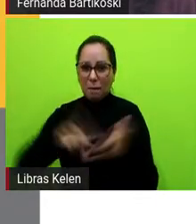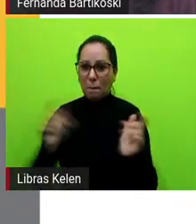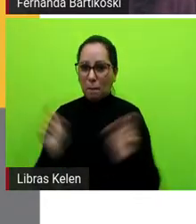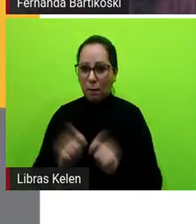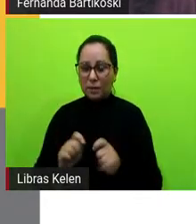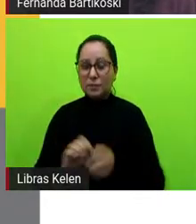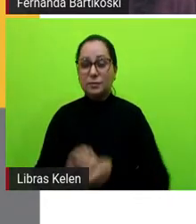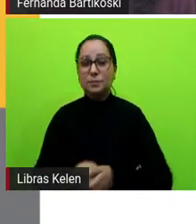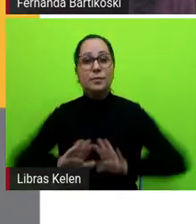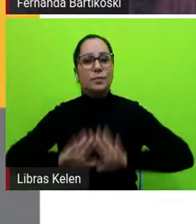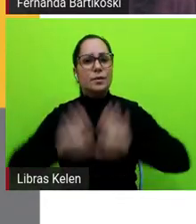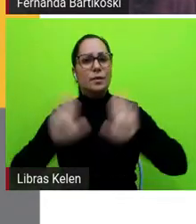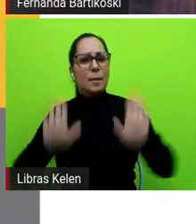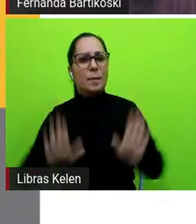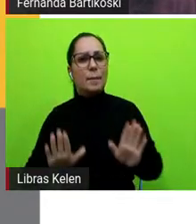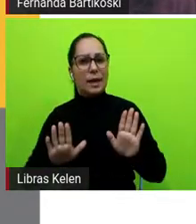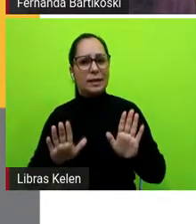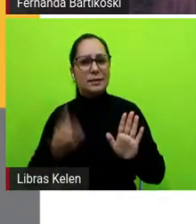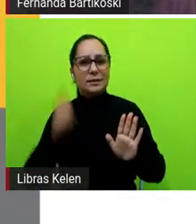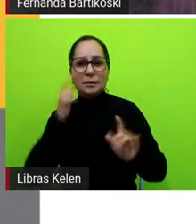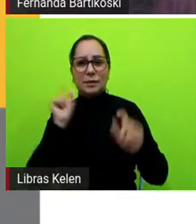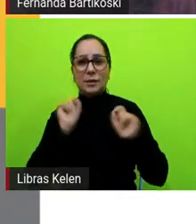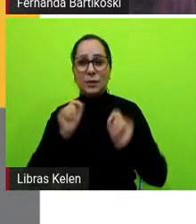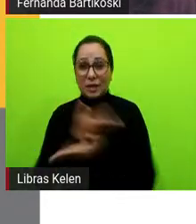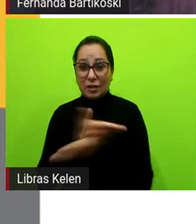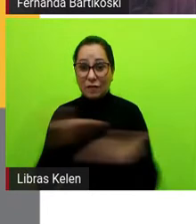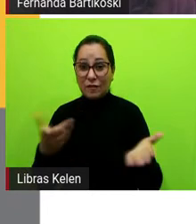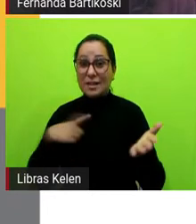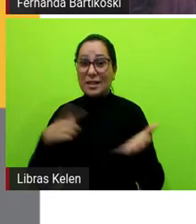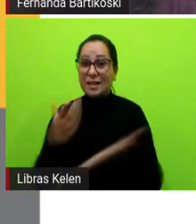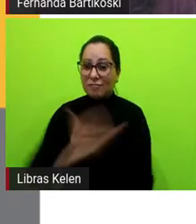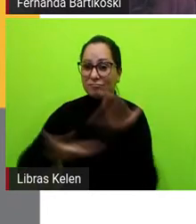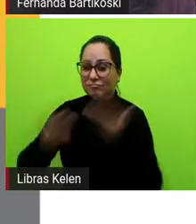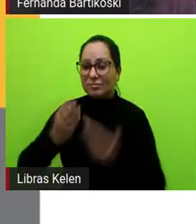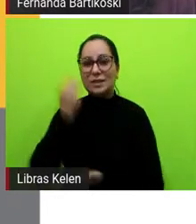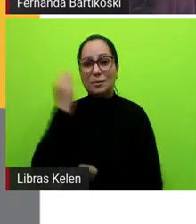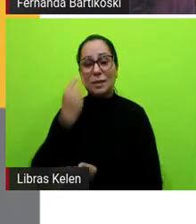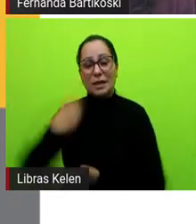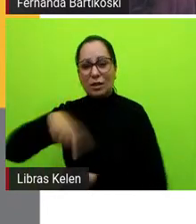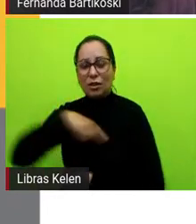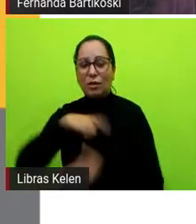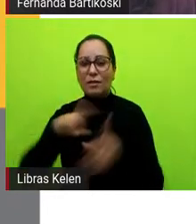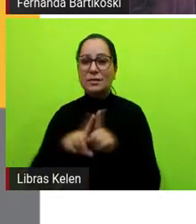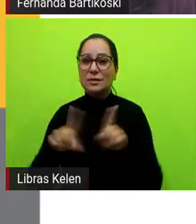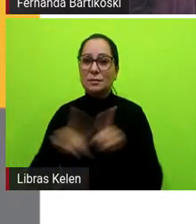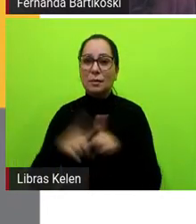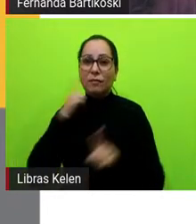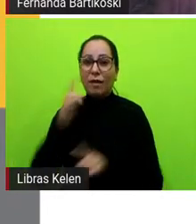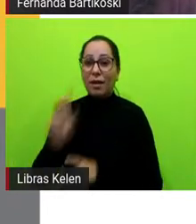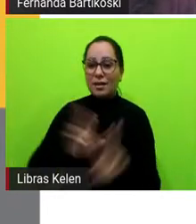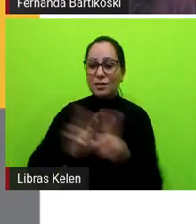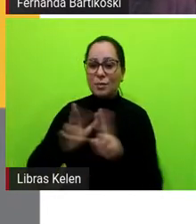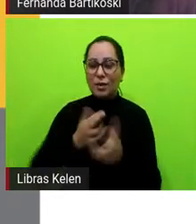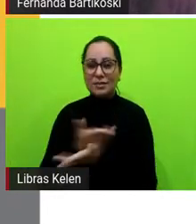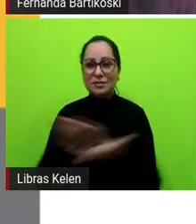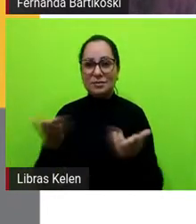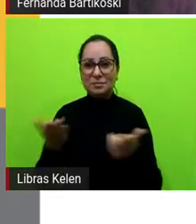Mas, considerando o vocês estão compartilhando aqui, a gente também olhou para as respostas de vocês